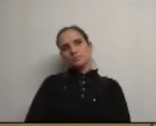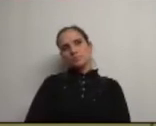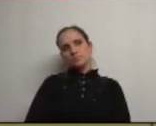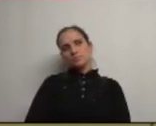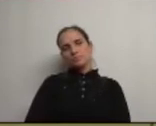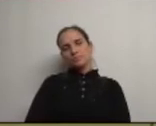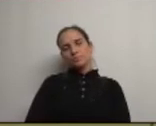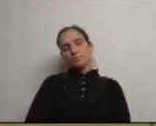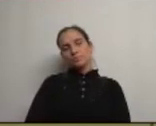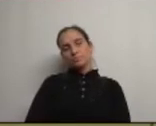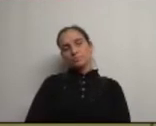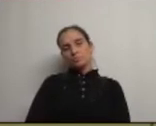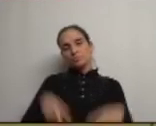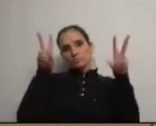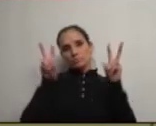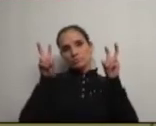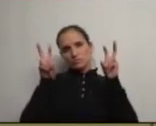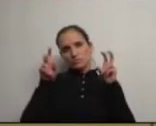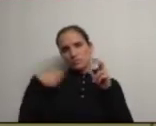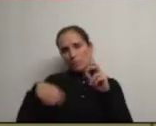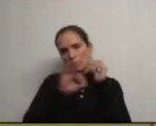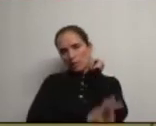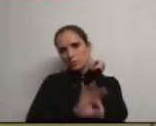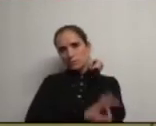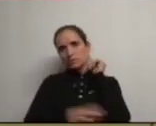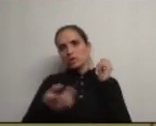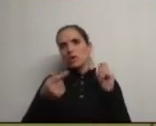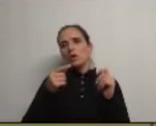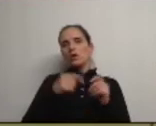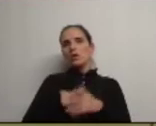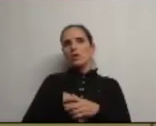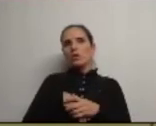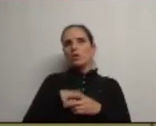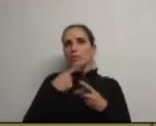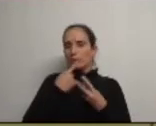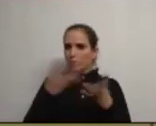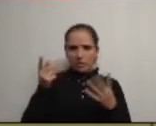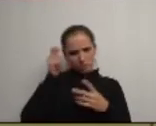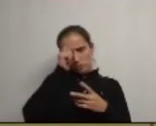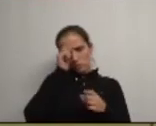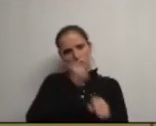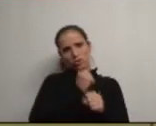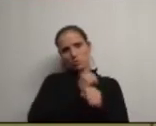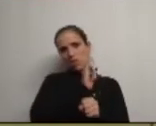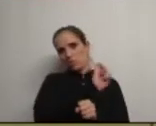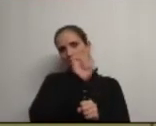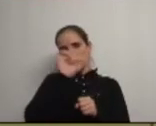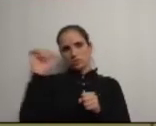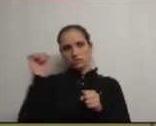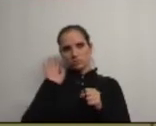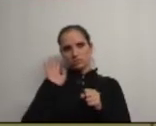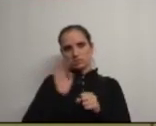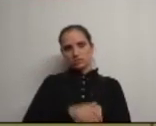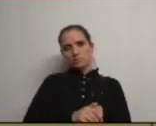sobre os Presidentes da Junta de Freguesia nós temos um imenso respeito pelo trabalho dos seus Presidentes da Junta